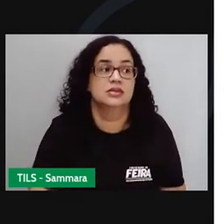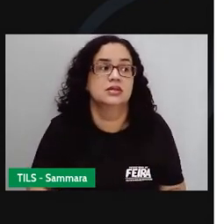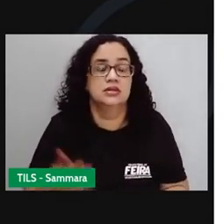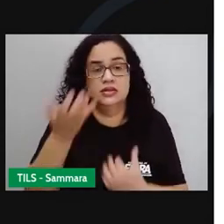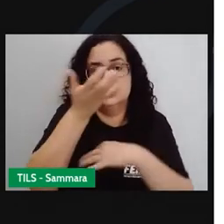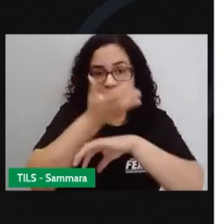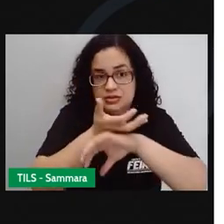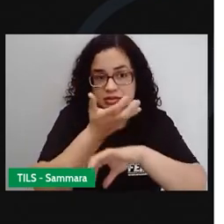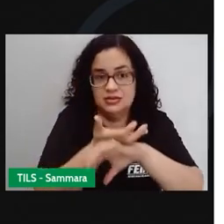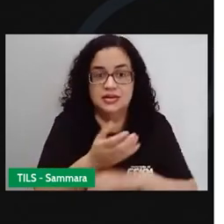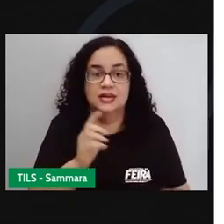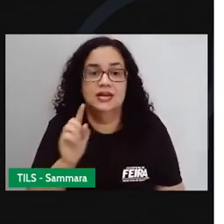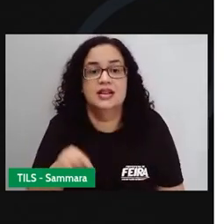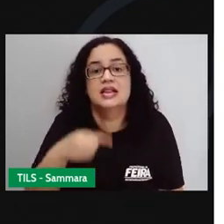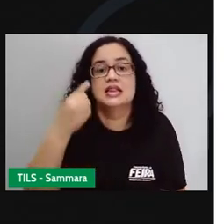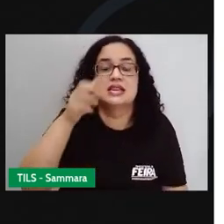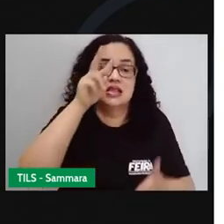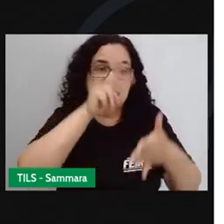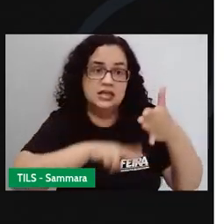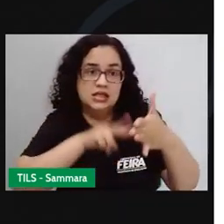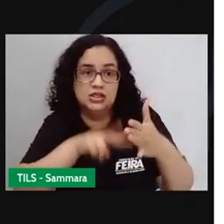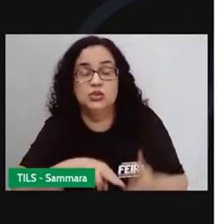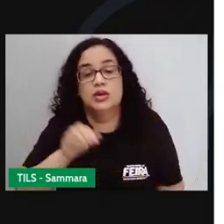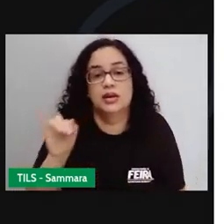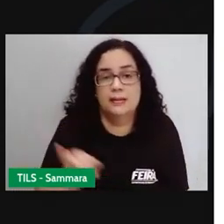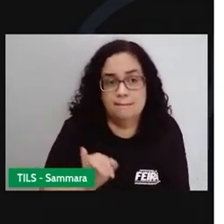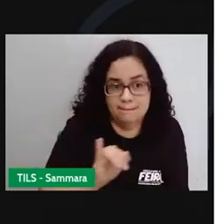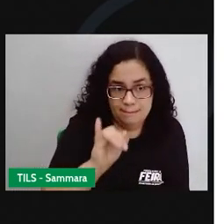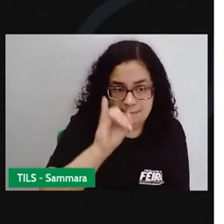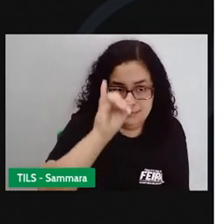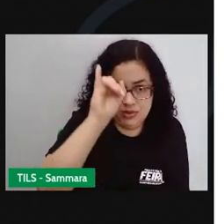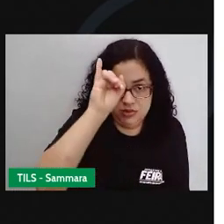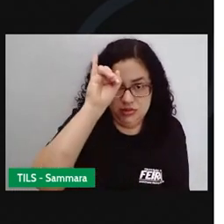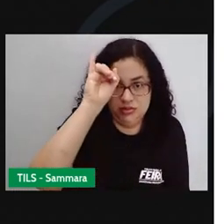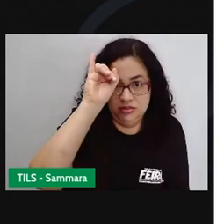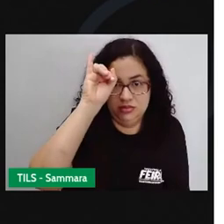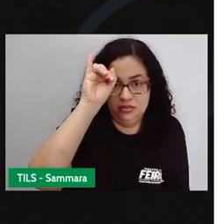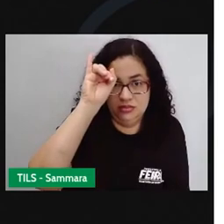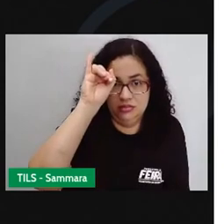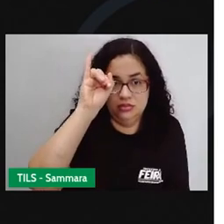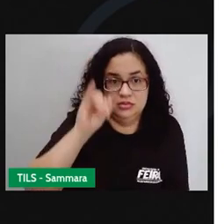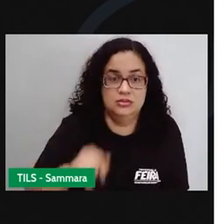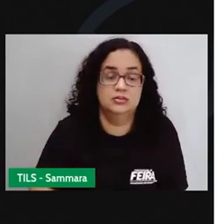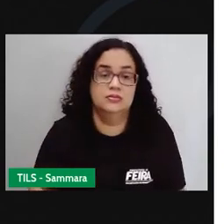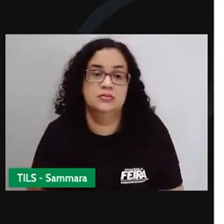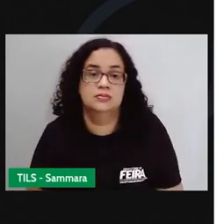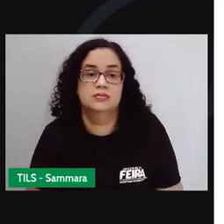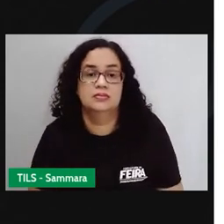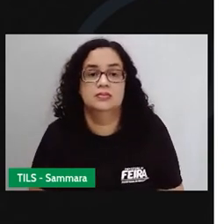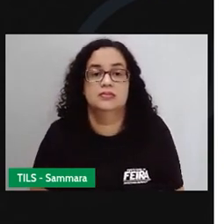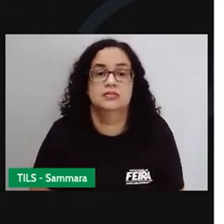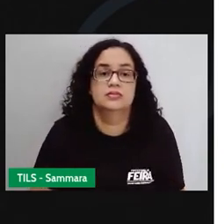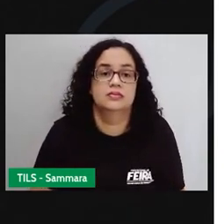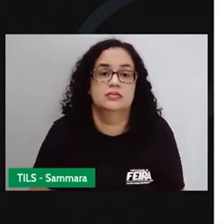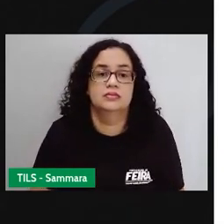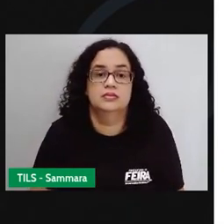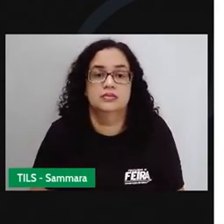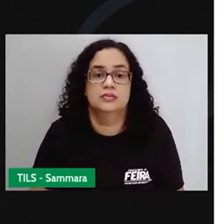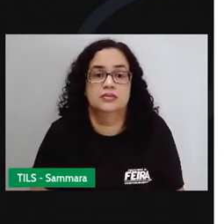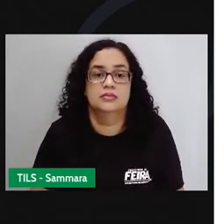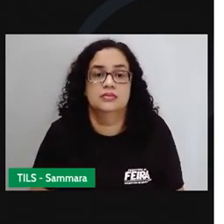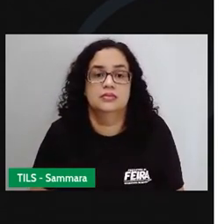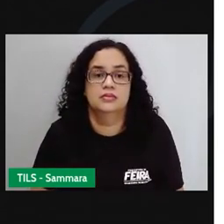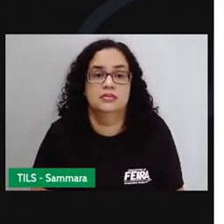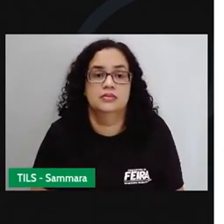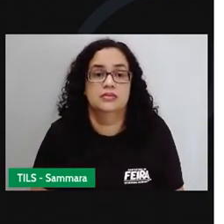Mas por que a leitura é tão importante? É bom ler porque eles conhecem muita leitura. Com a leitura a gente